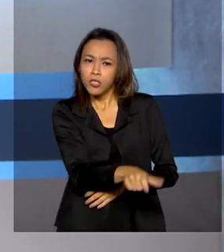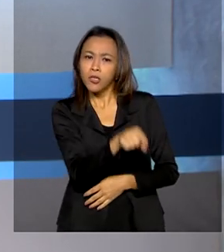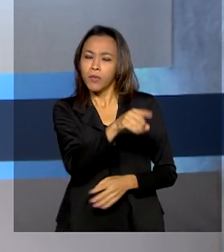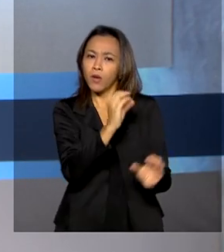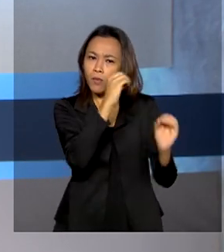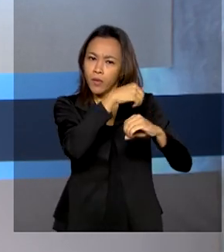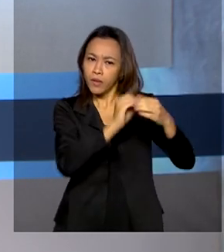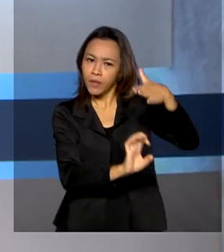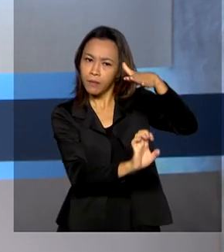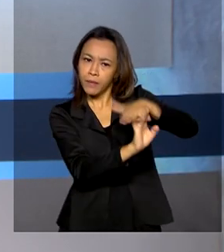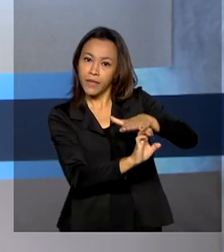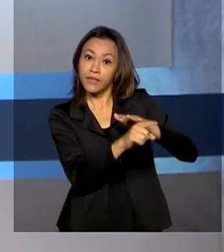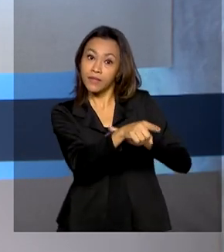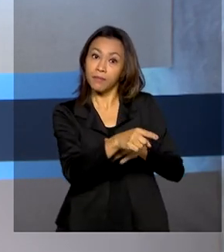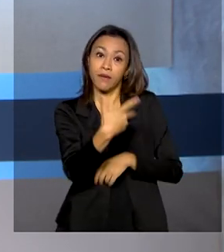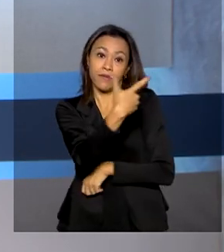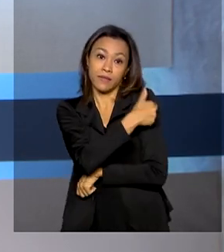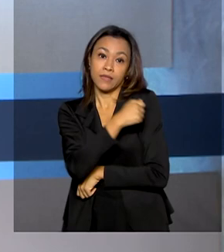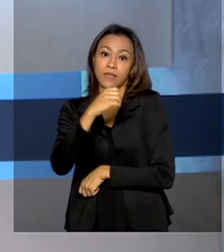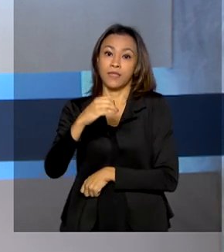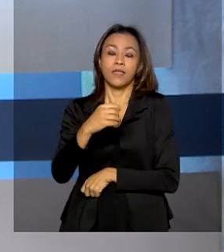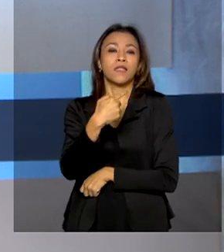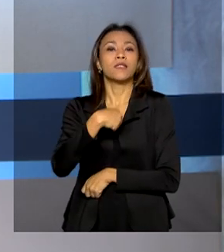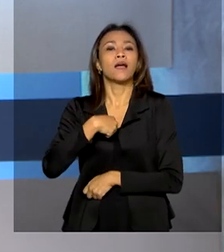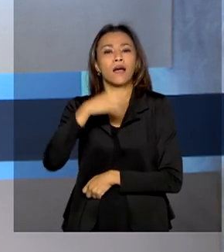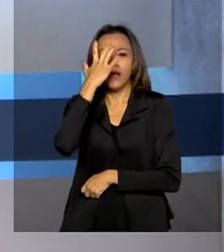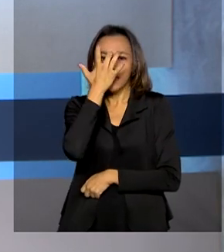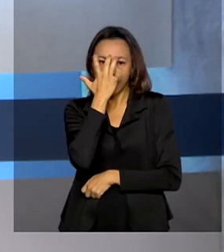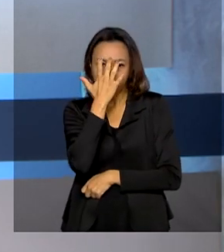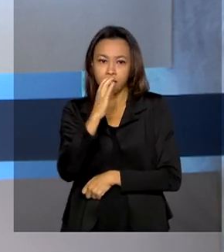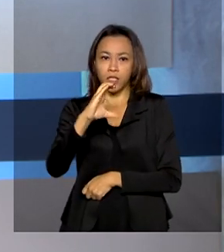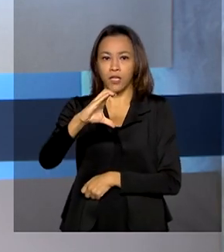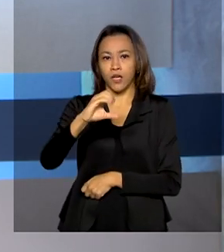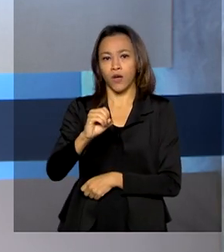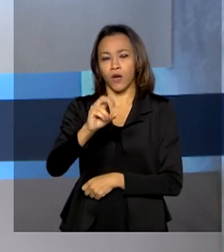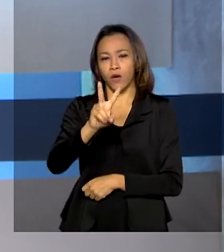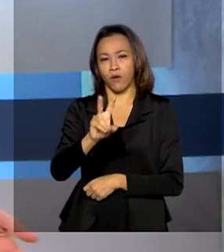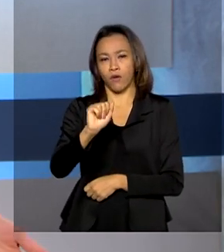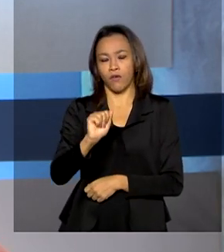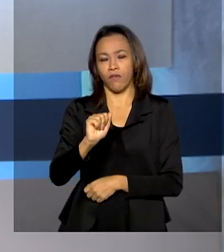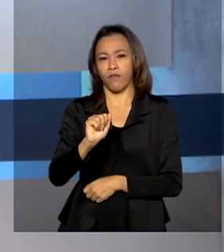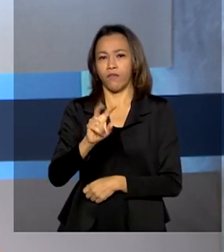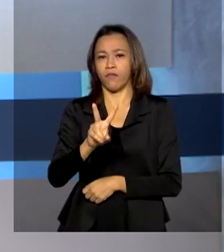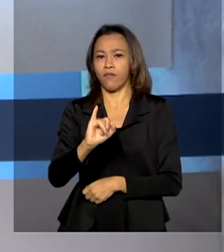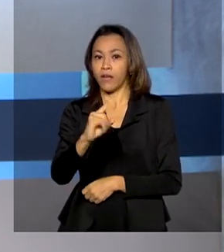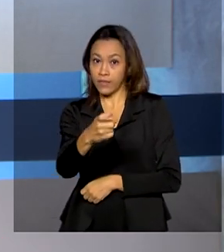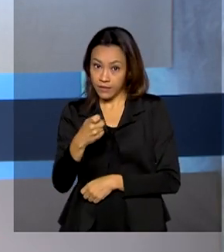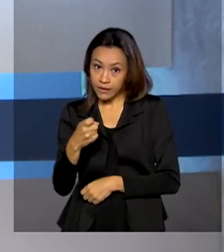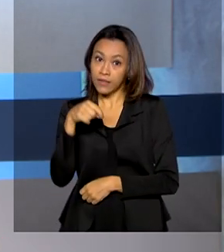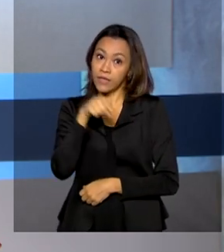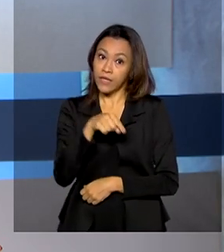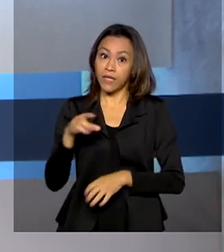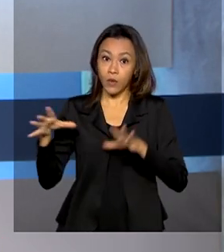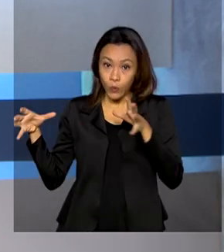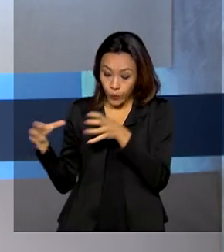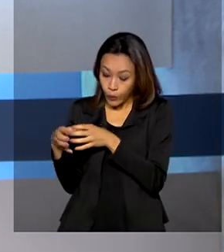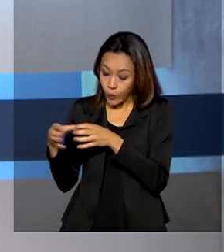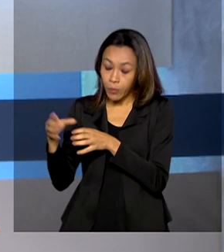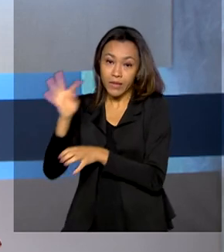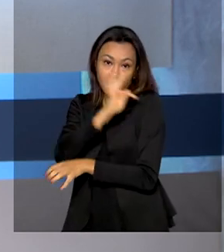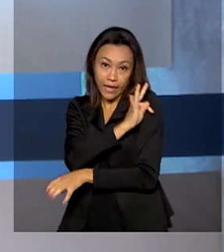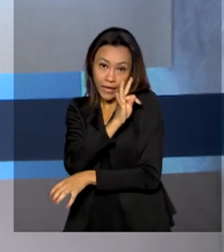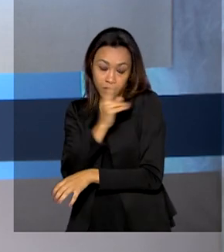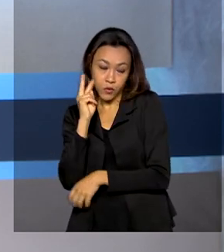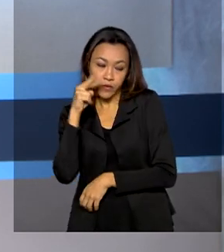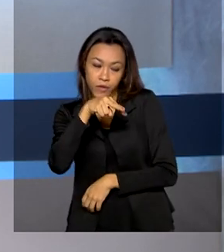Covaxin. Segundo a agência, a reunião está prevista no Guia de Uso Emergencial e serve para que a equipe técnica da Anvisa